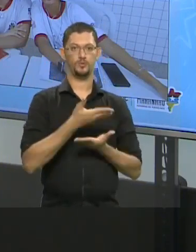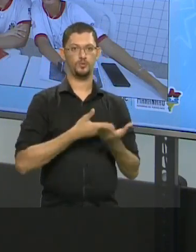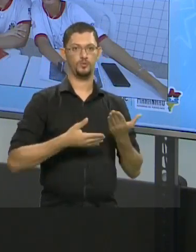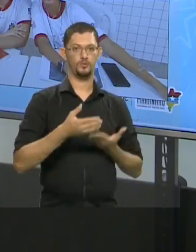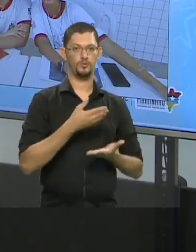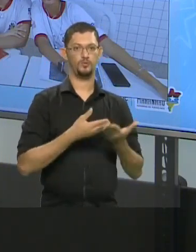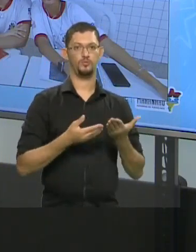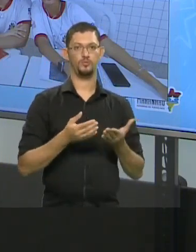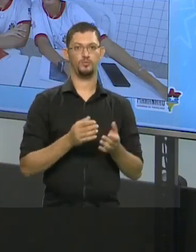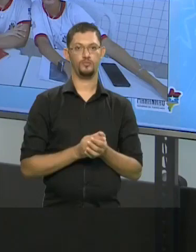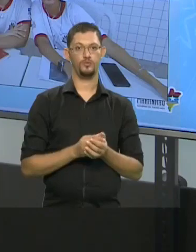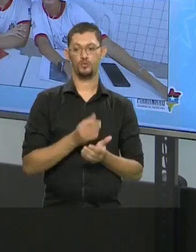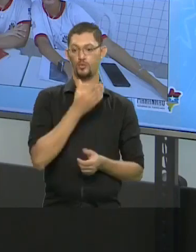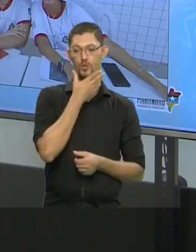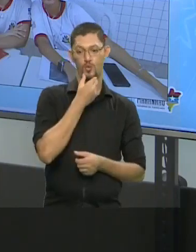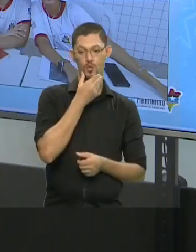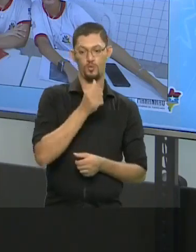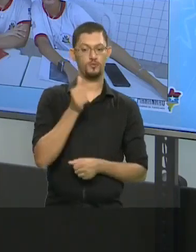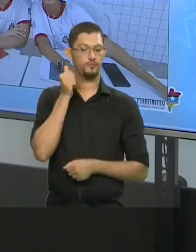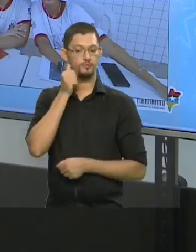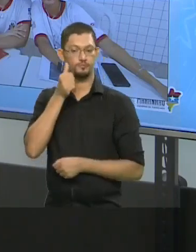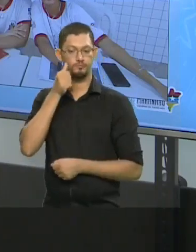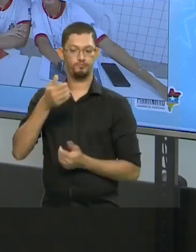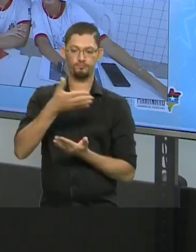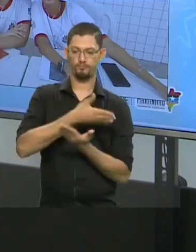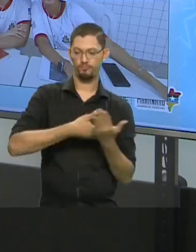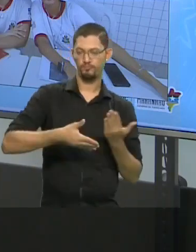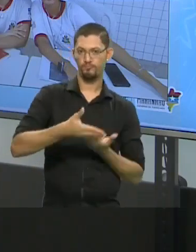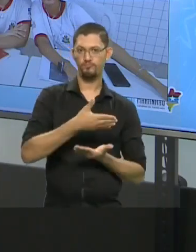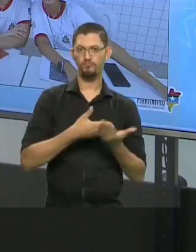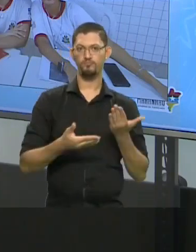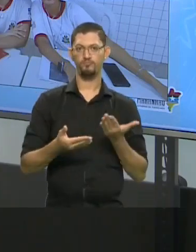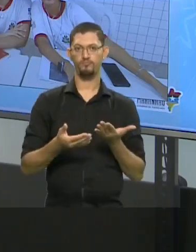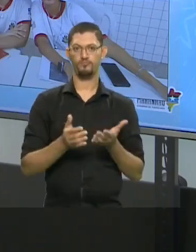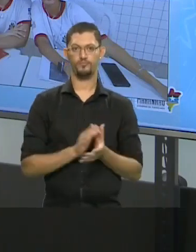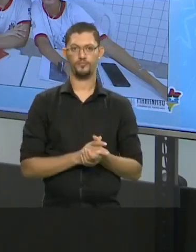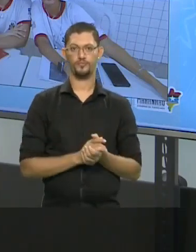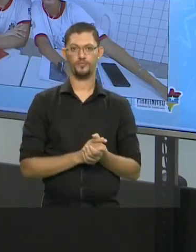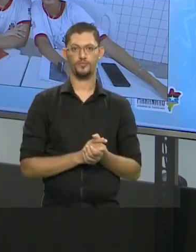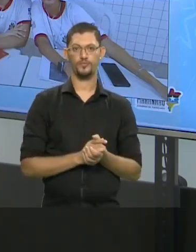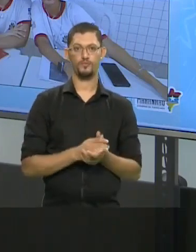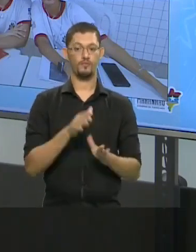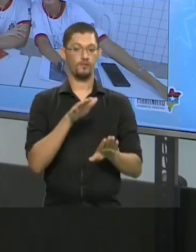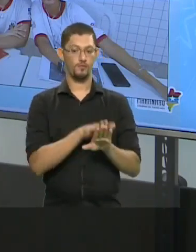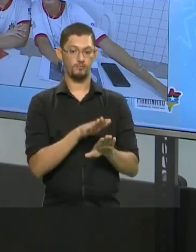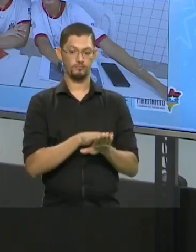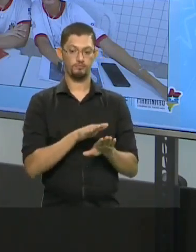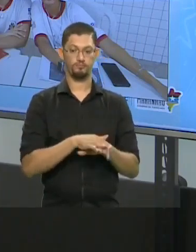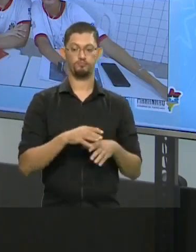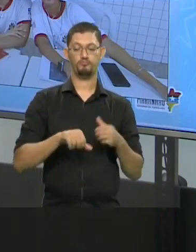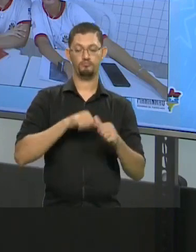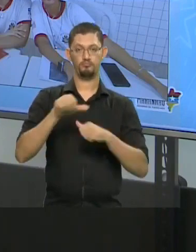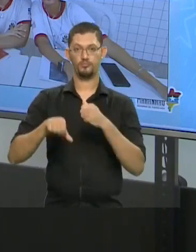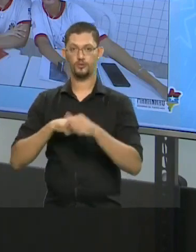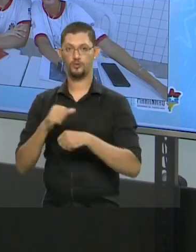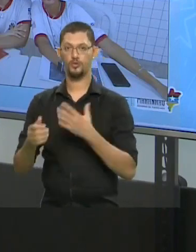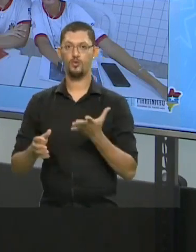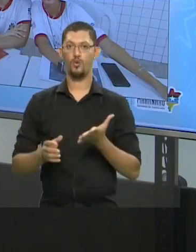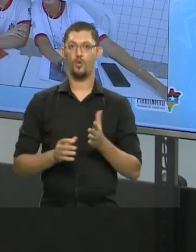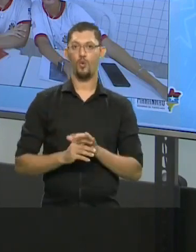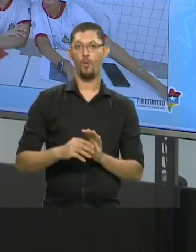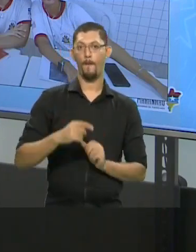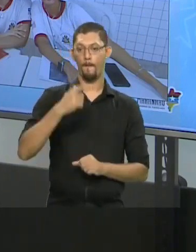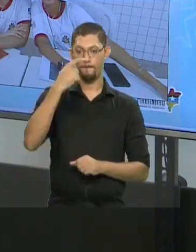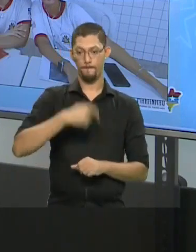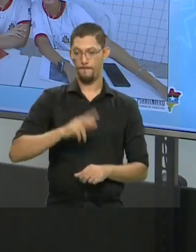entre um homem e uma mulher. O espermatozoide se juntou lá com o óvulo e transformou em um novo